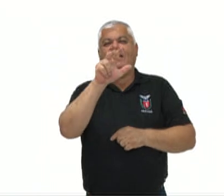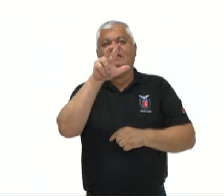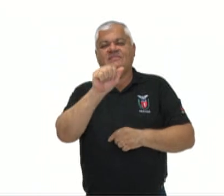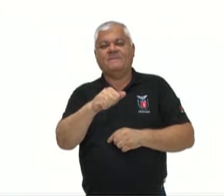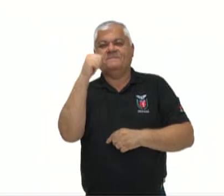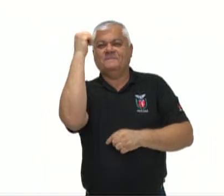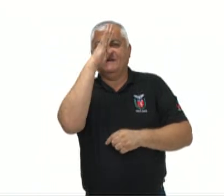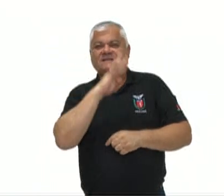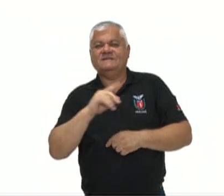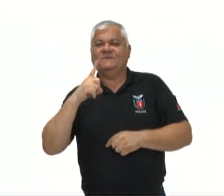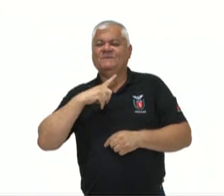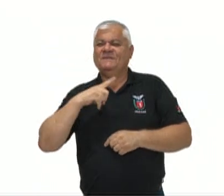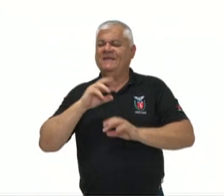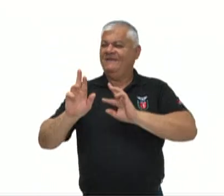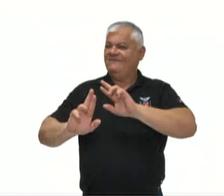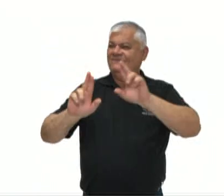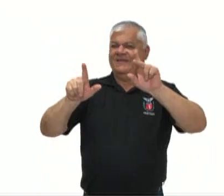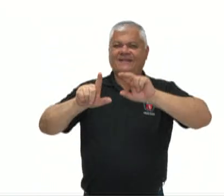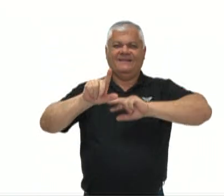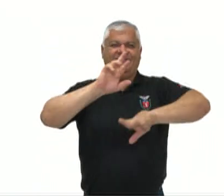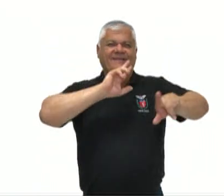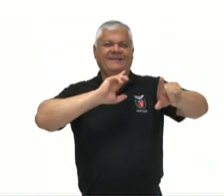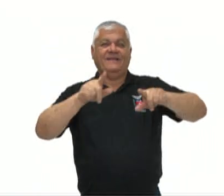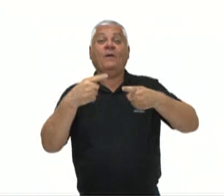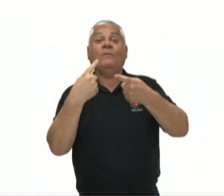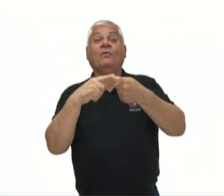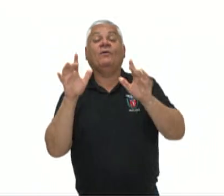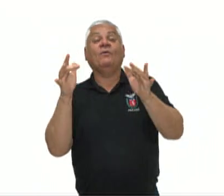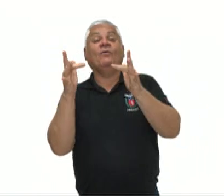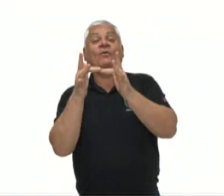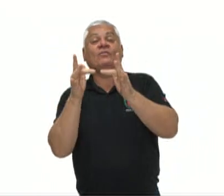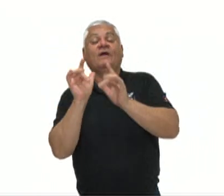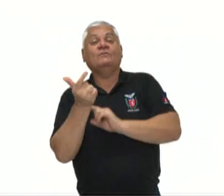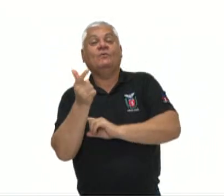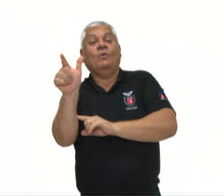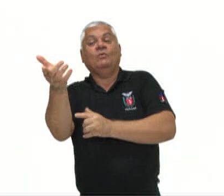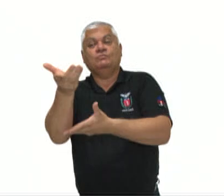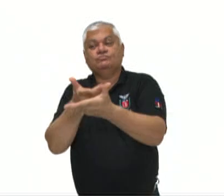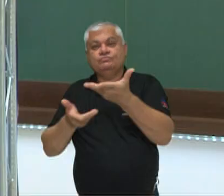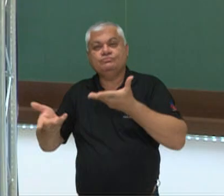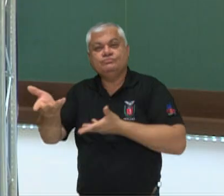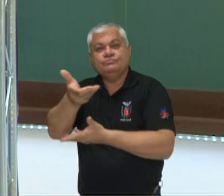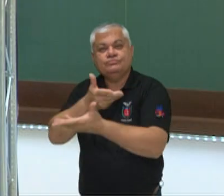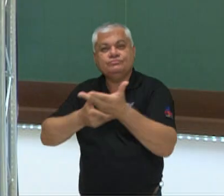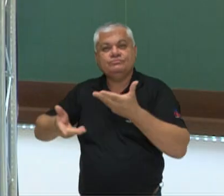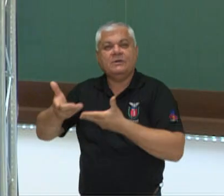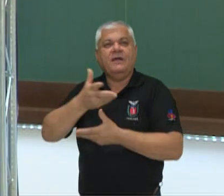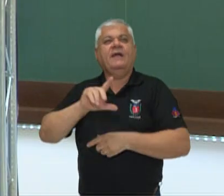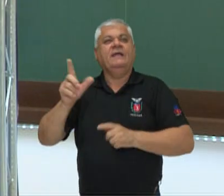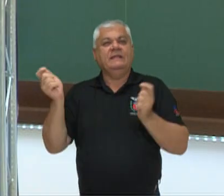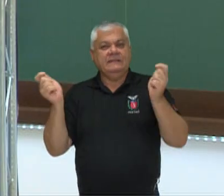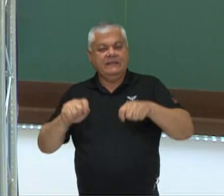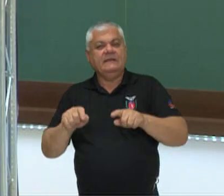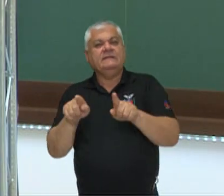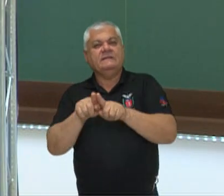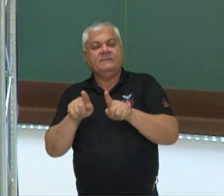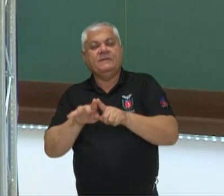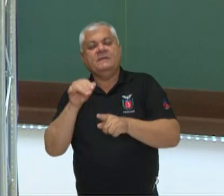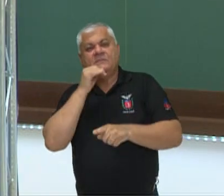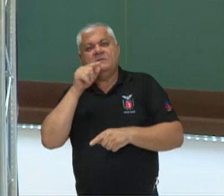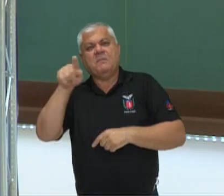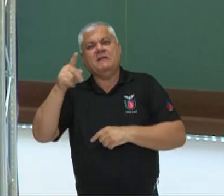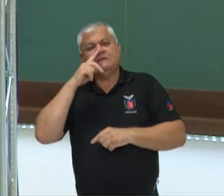paisagens distintas em função do contato que ele dispõe com outros biomas, podendo muitas vezes ser